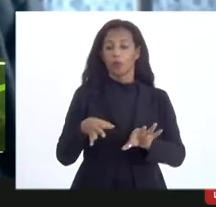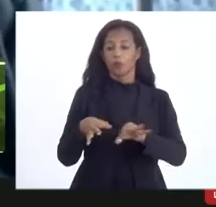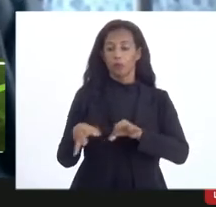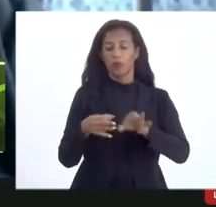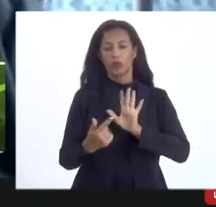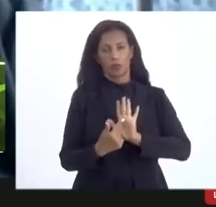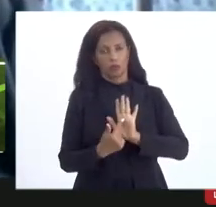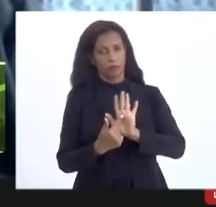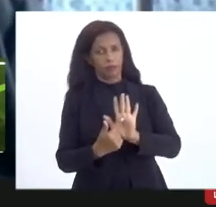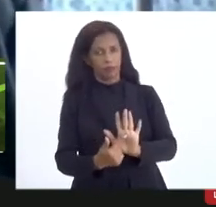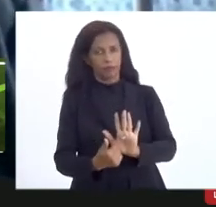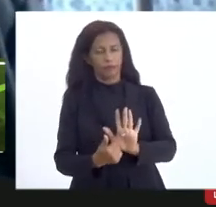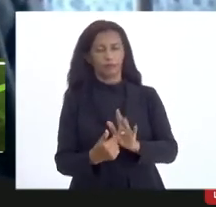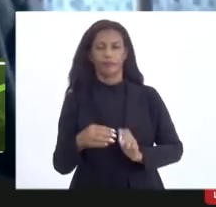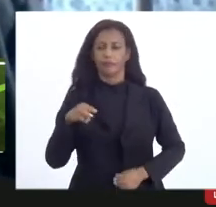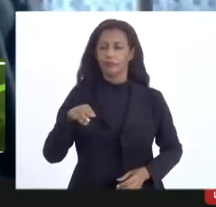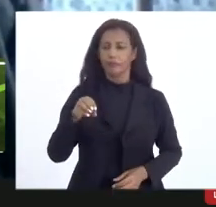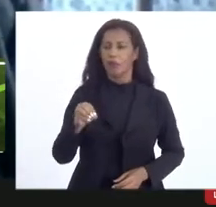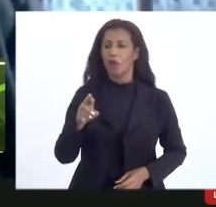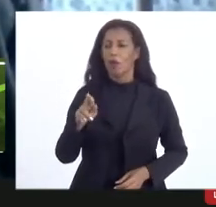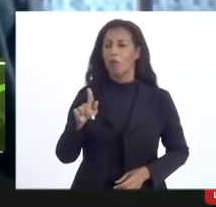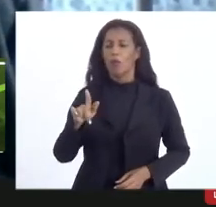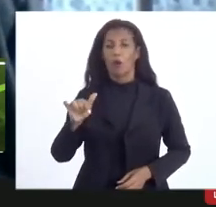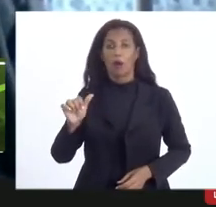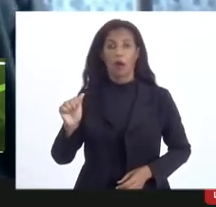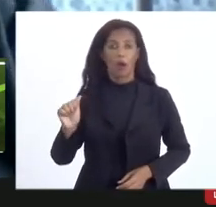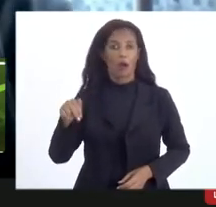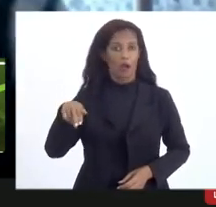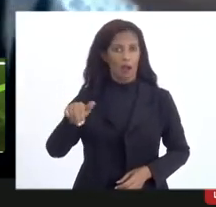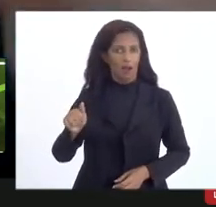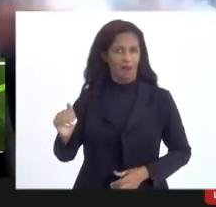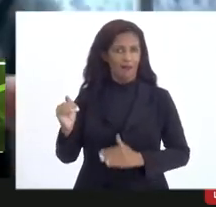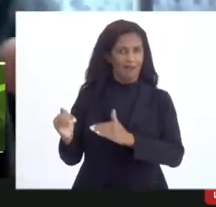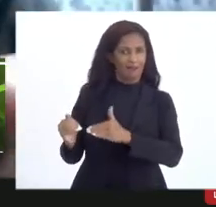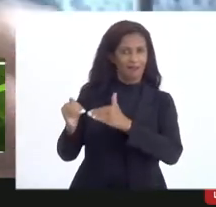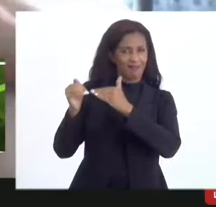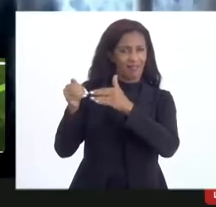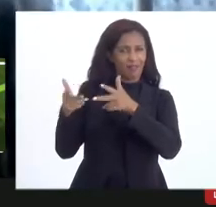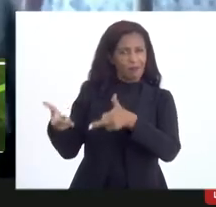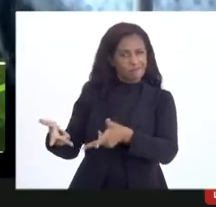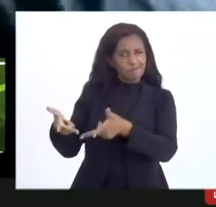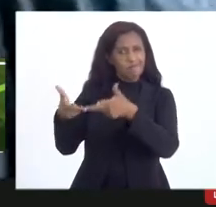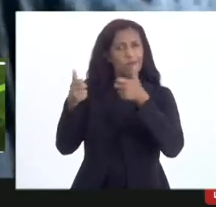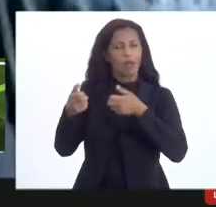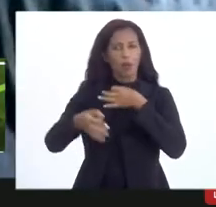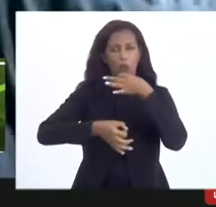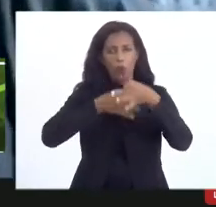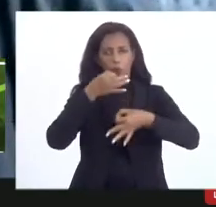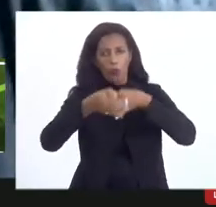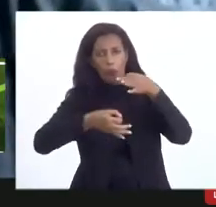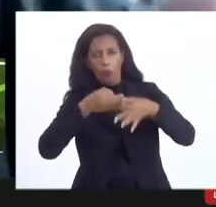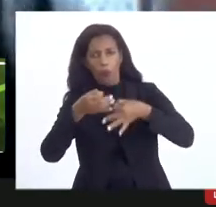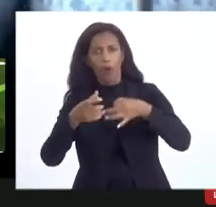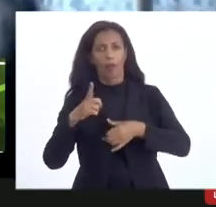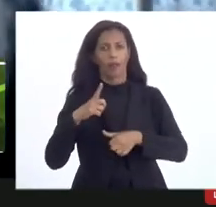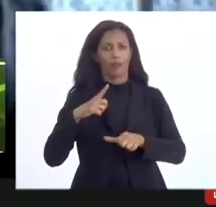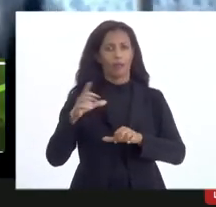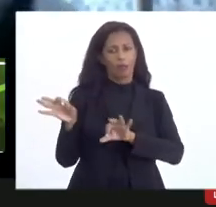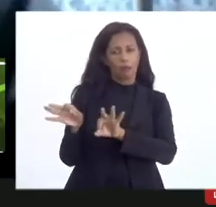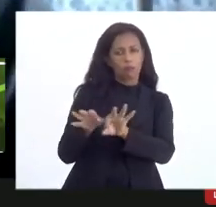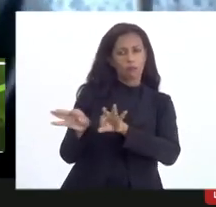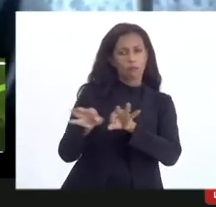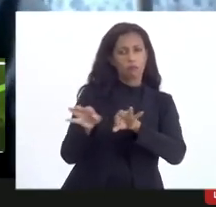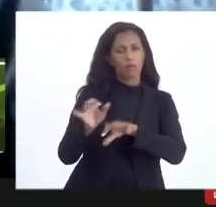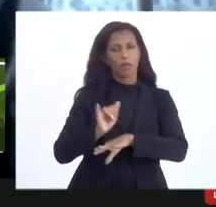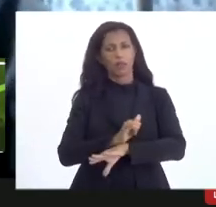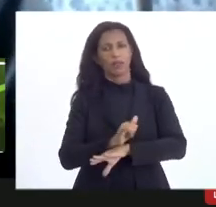apresentado, a Morgana tem o mérito de ter captado as sugestões e sistematizado esse projeto, que é